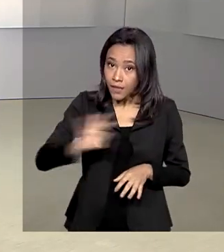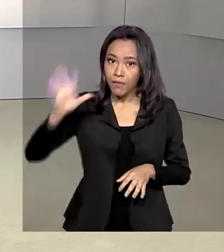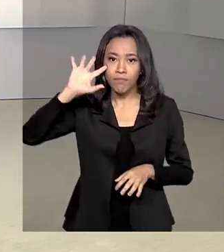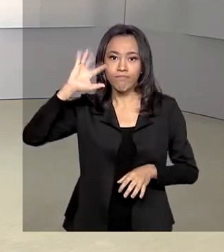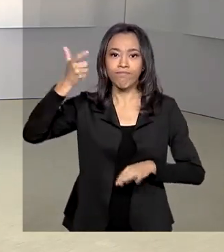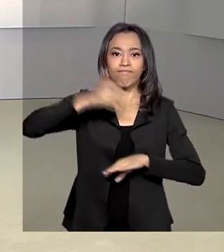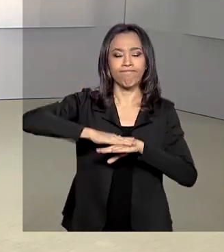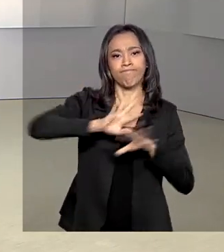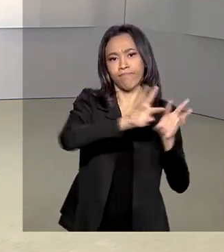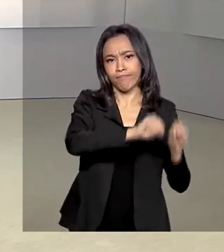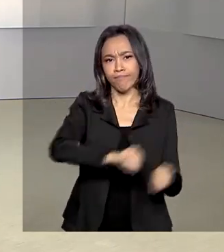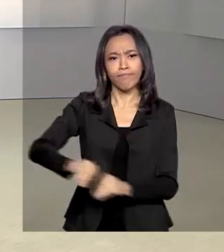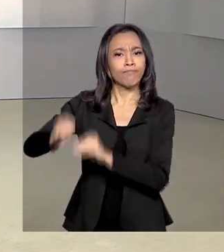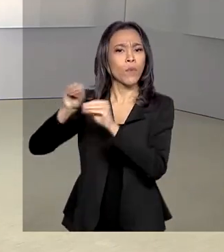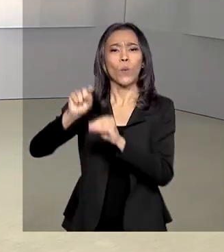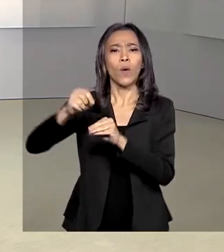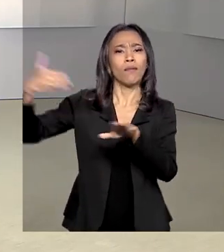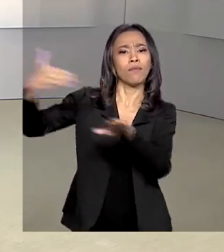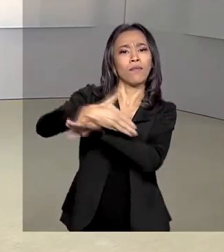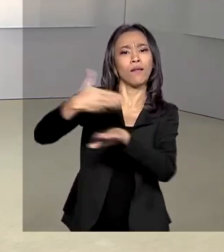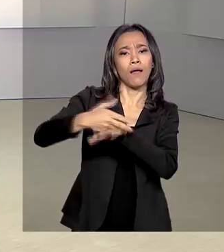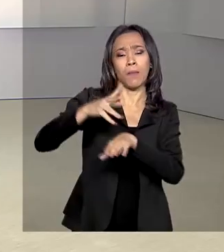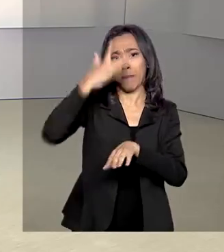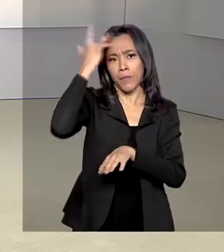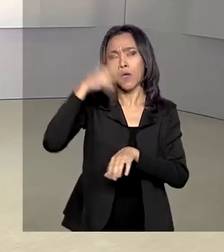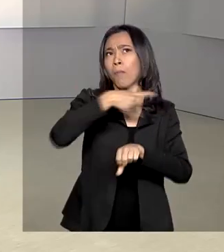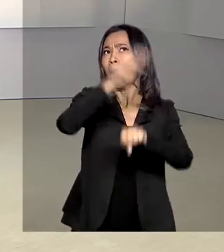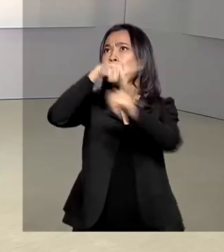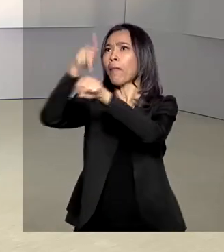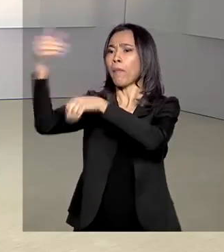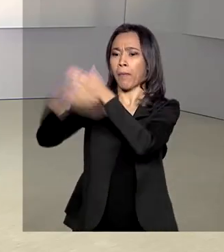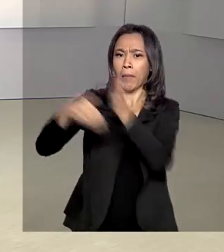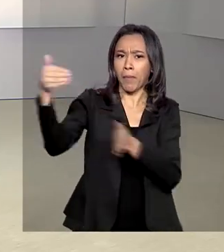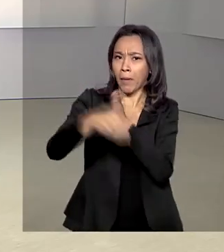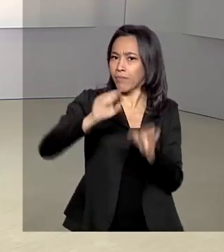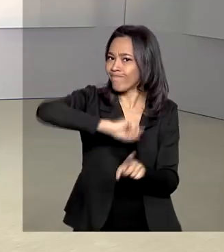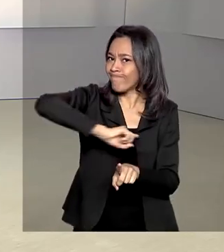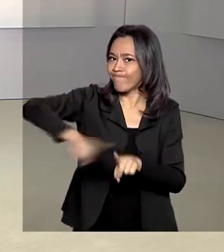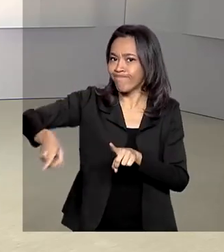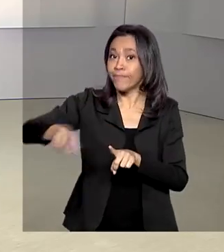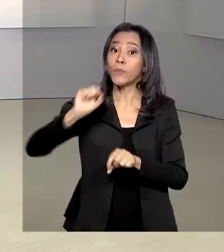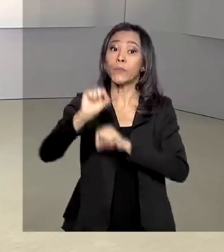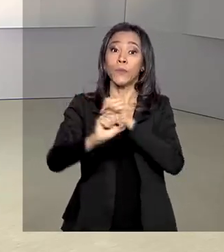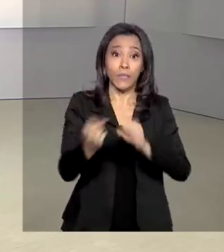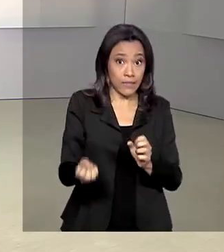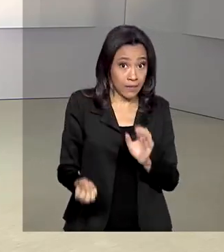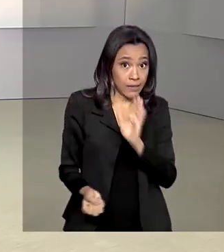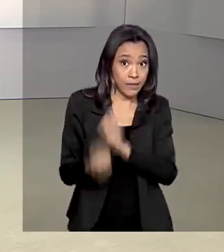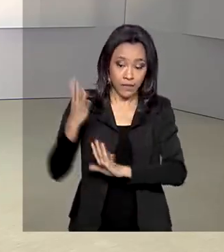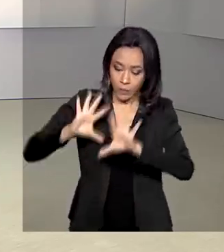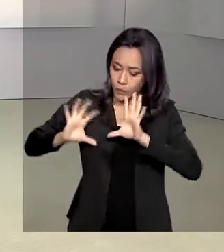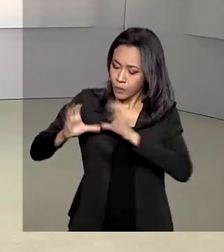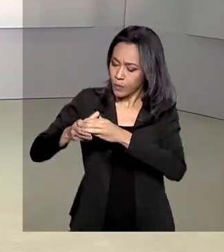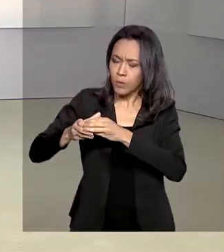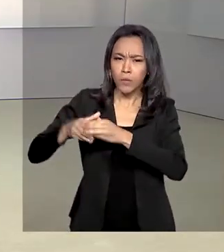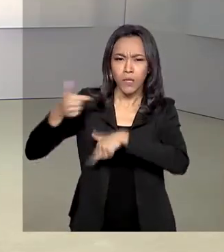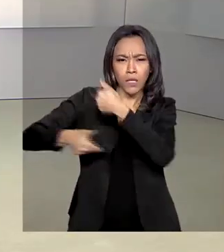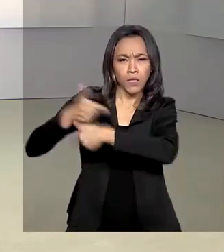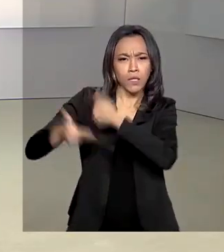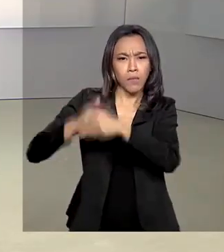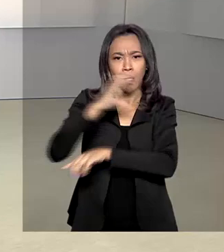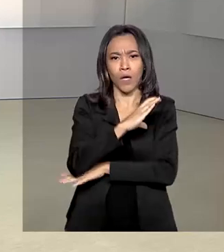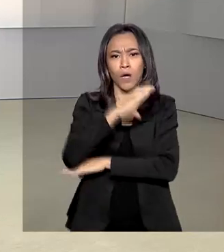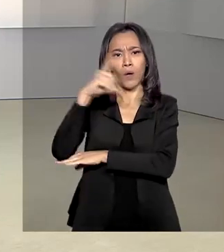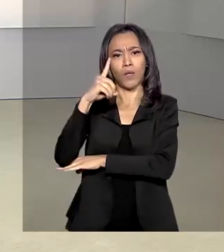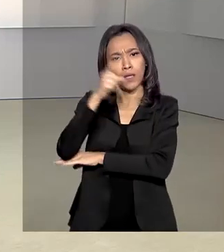a entrada de estrangeiros, a proibição da entrada de estrangeiros no país e cria uma força-tarefa para coordenar os